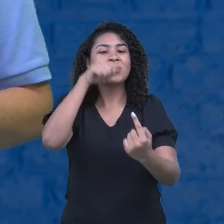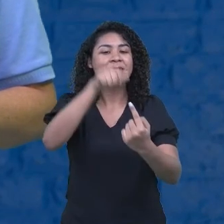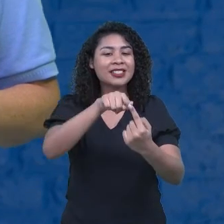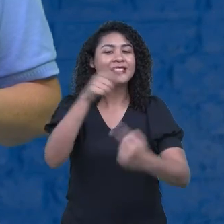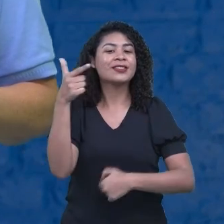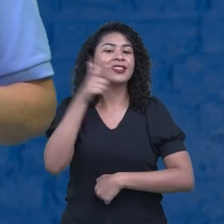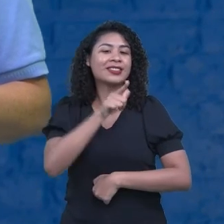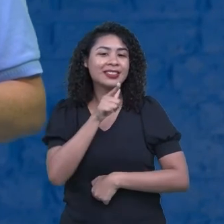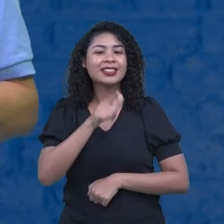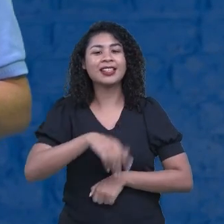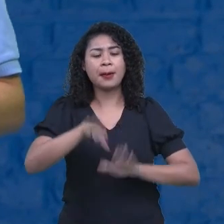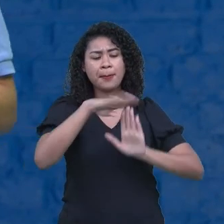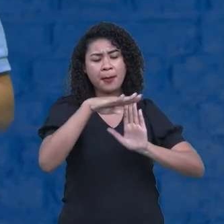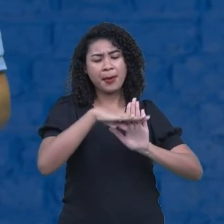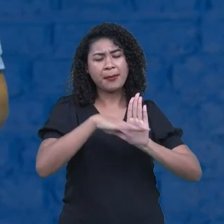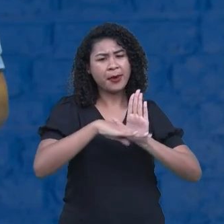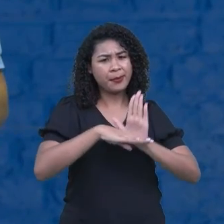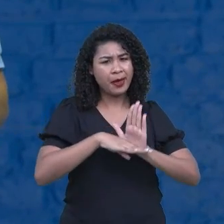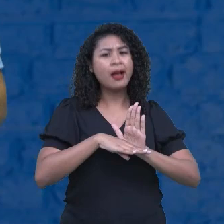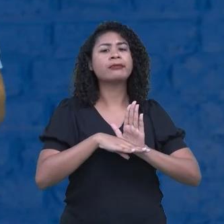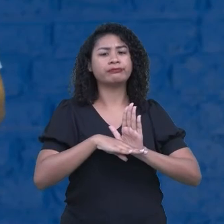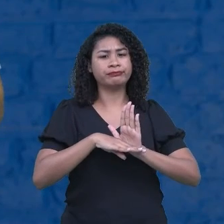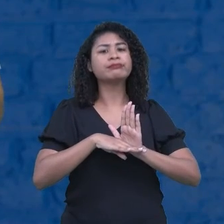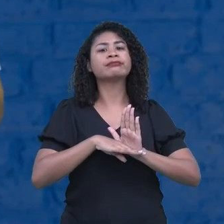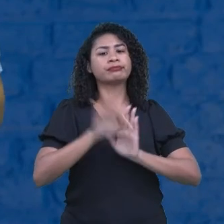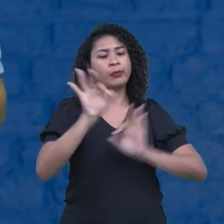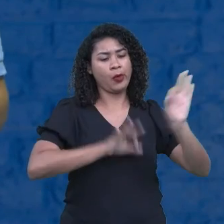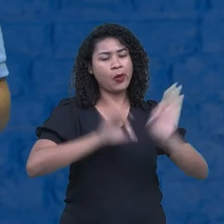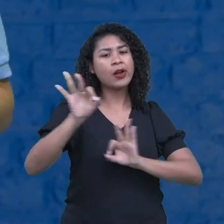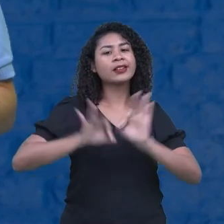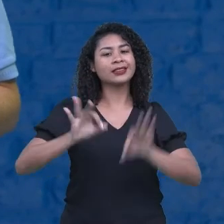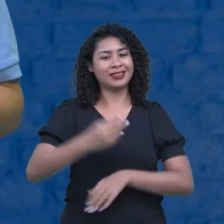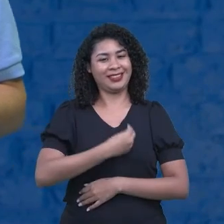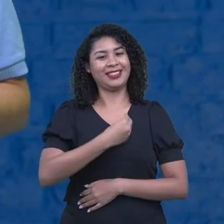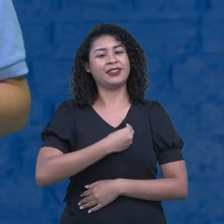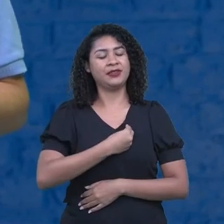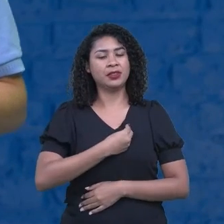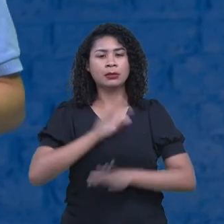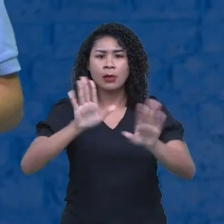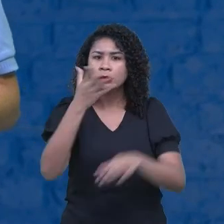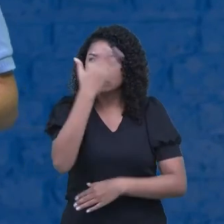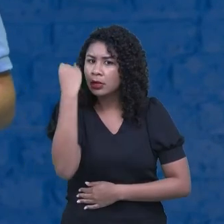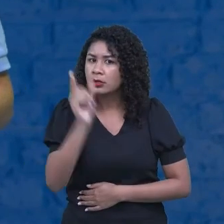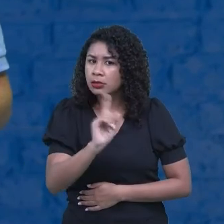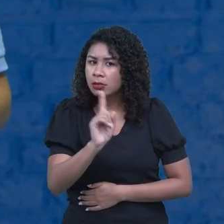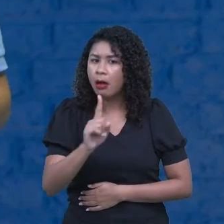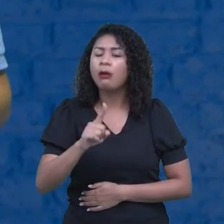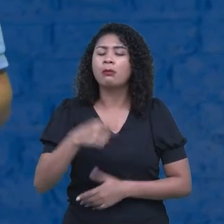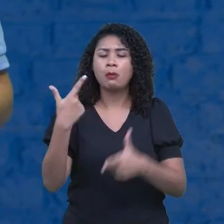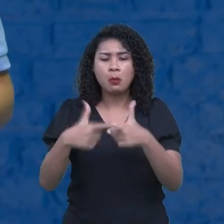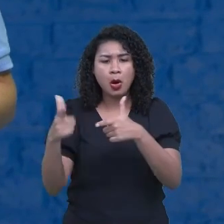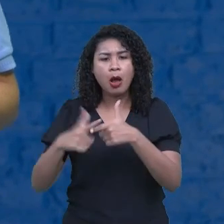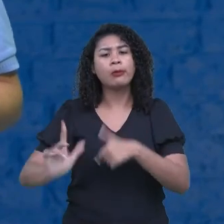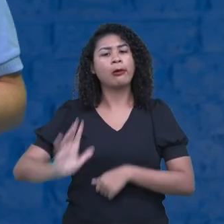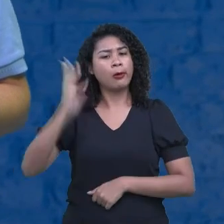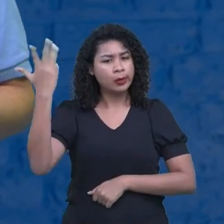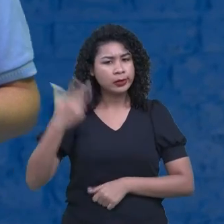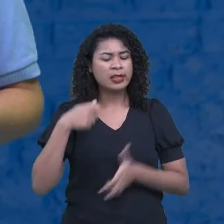projetos e que não podemos esquecer. nós vamos ter obstáculos, mas nós podemos construir